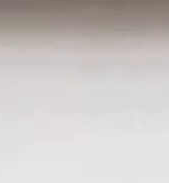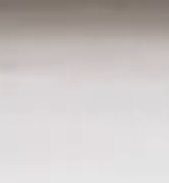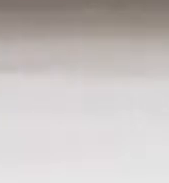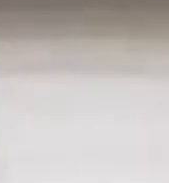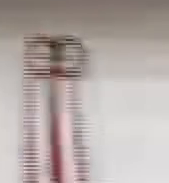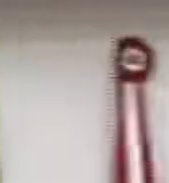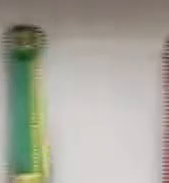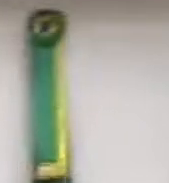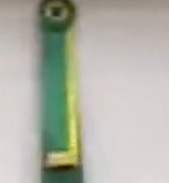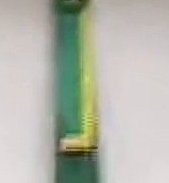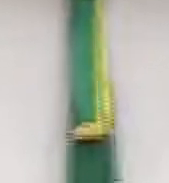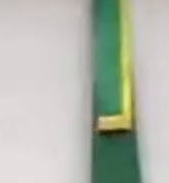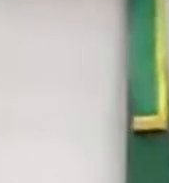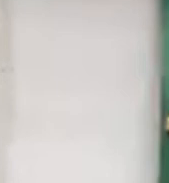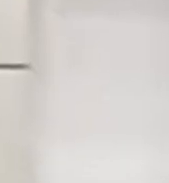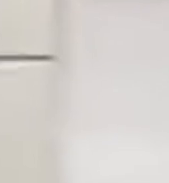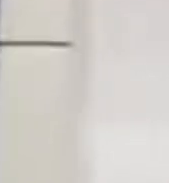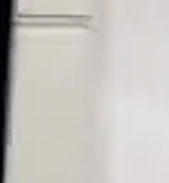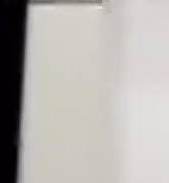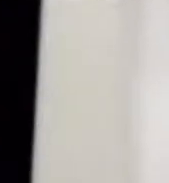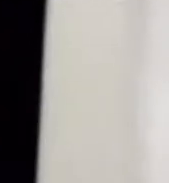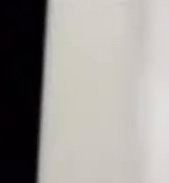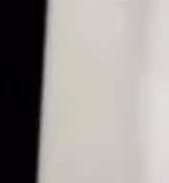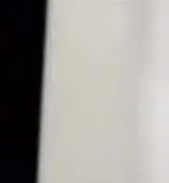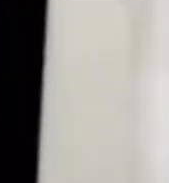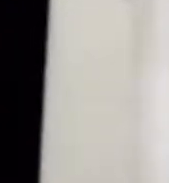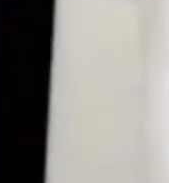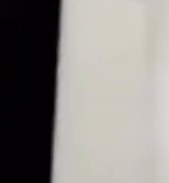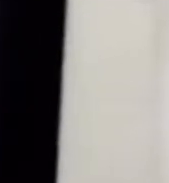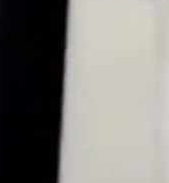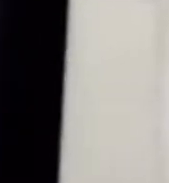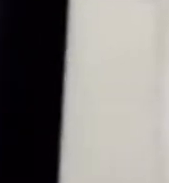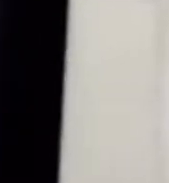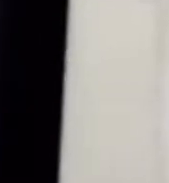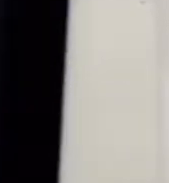relaxa braço isso relaxa o braço